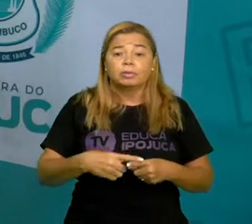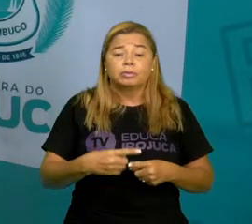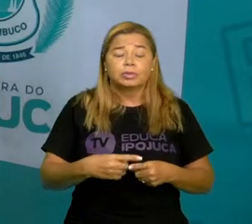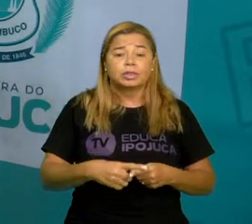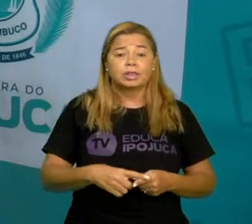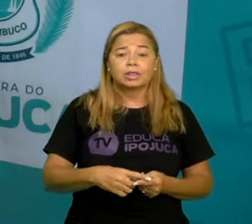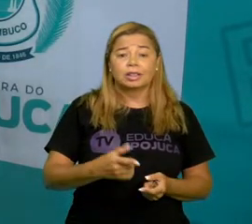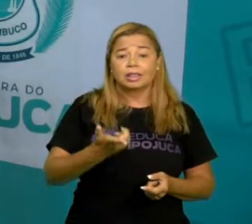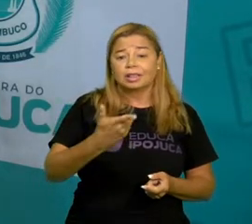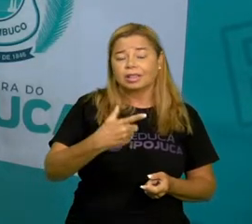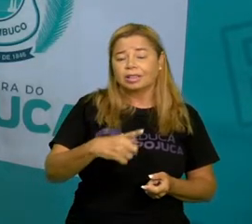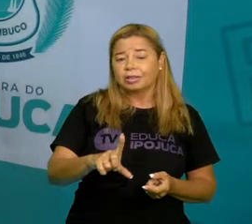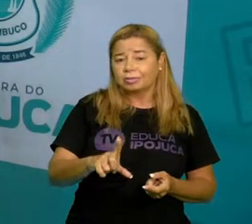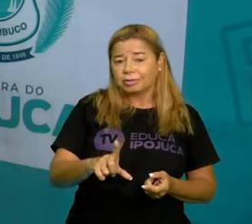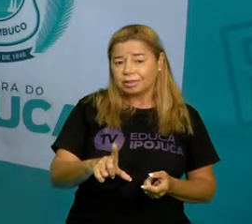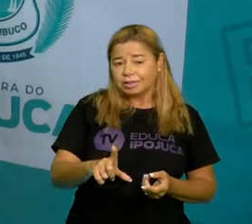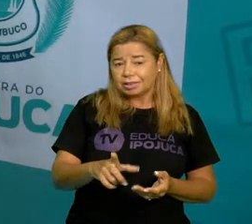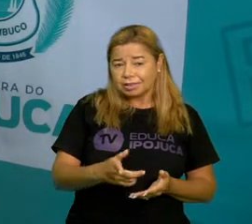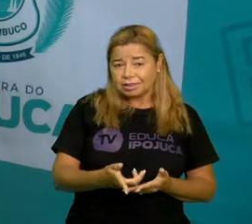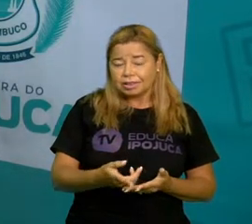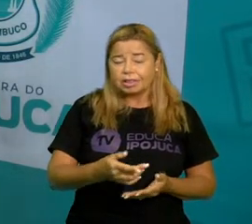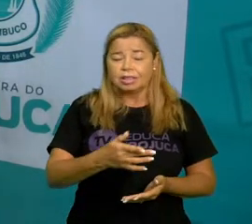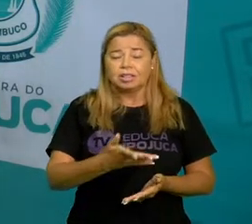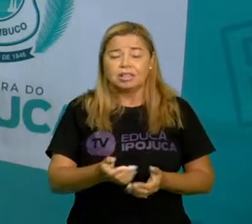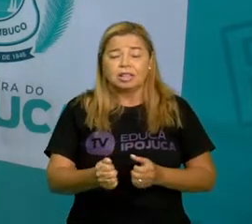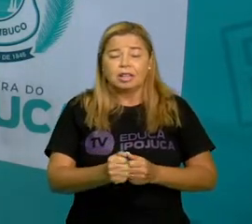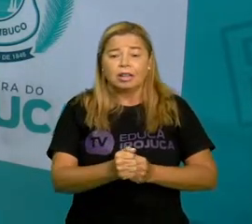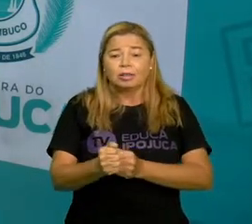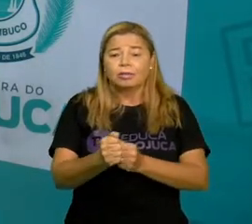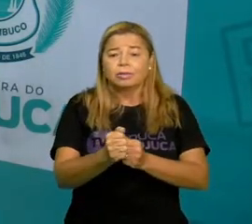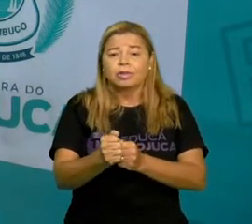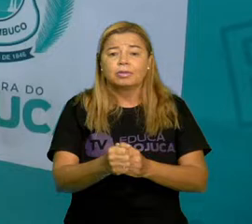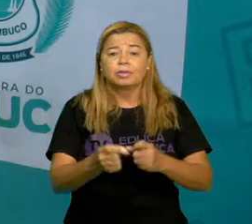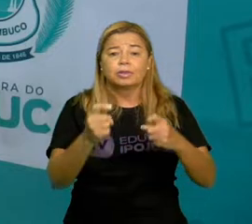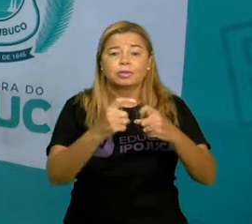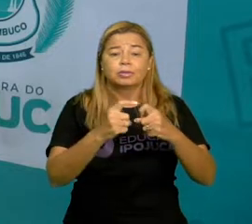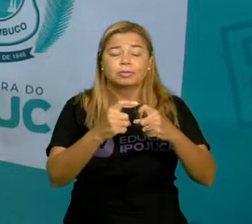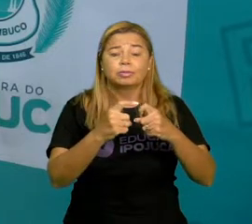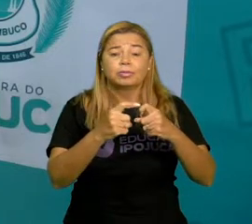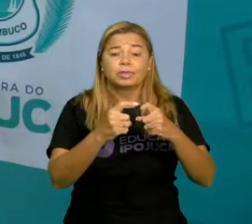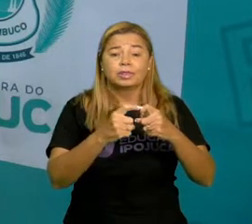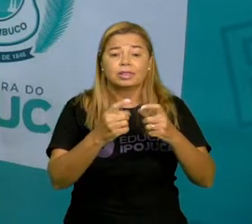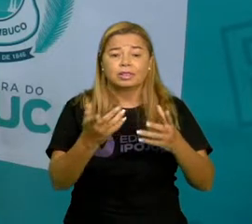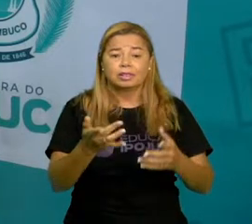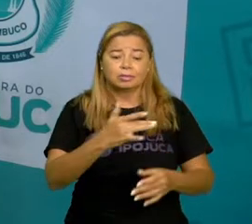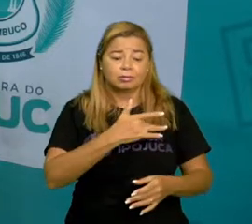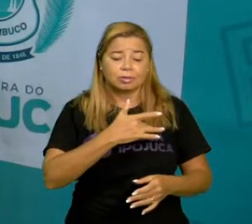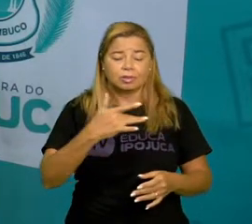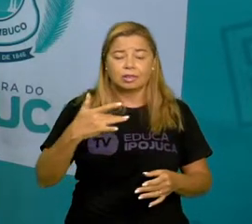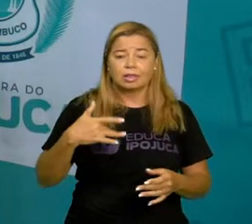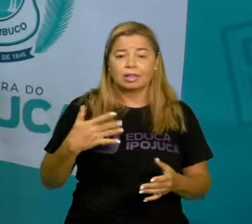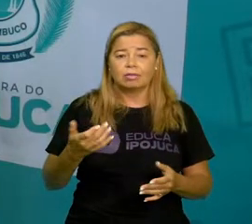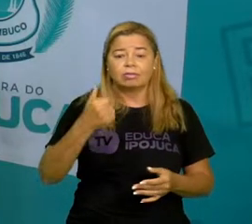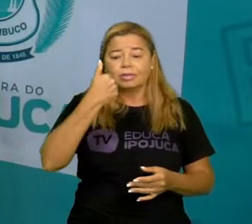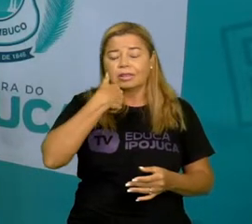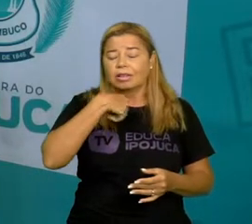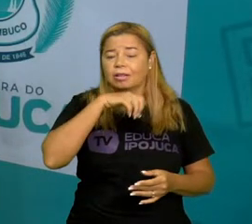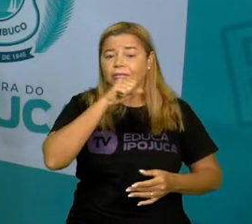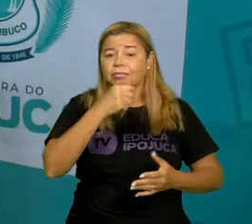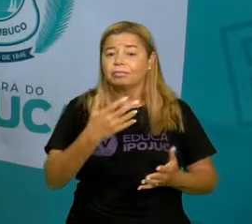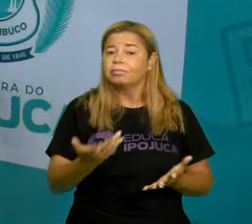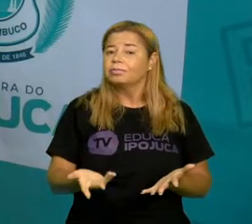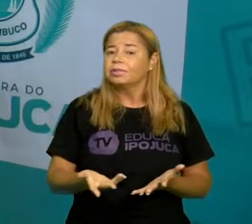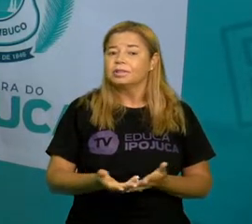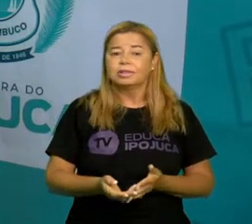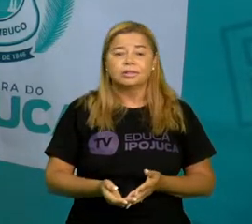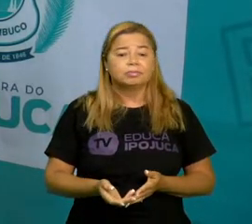destituição às gestantes. A gente sabe que muitas mulheres grávidas, muitas gestantes, ela não tem um acompanhamento adequado com o